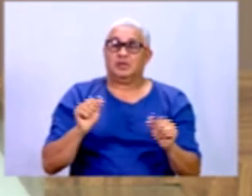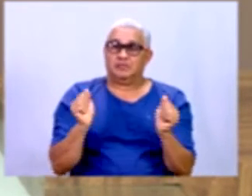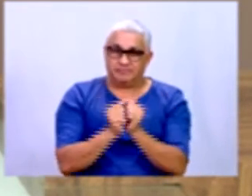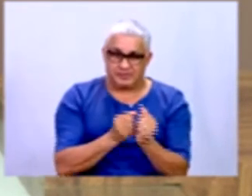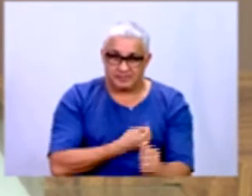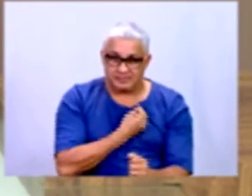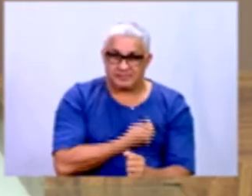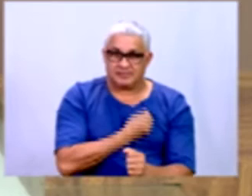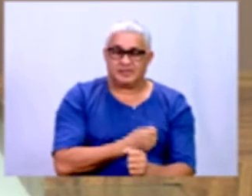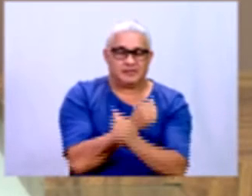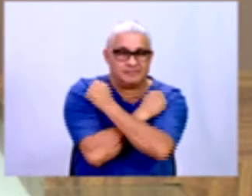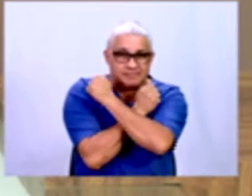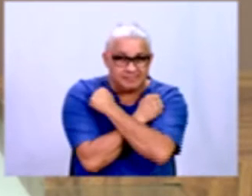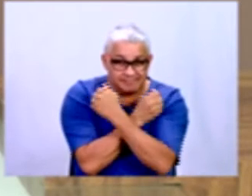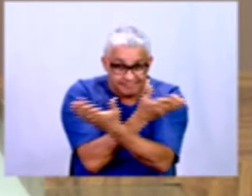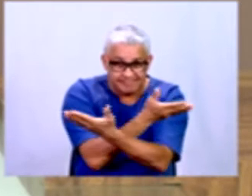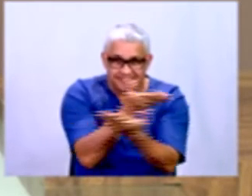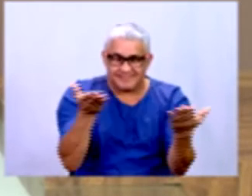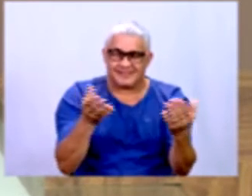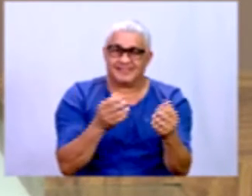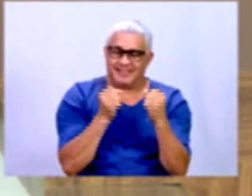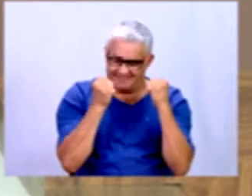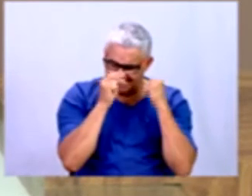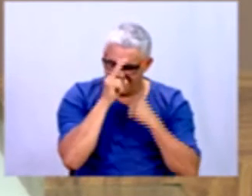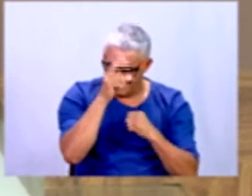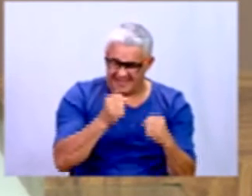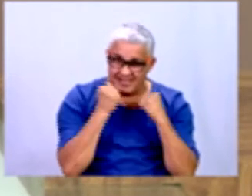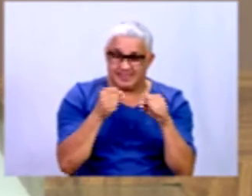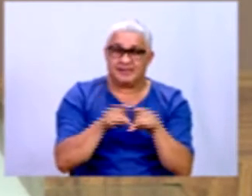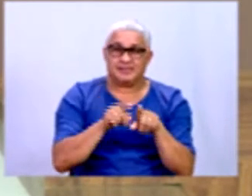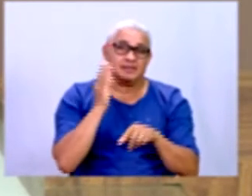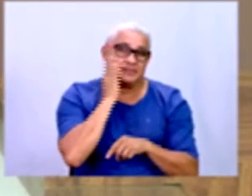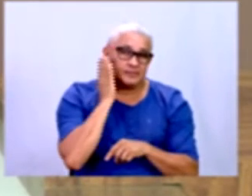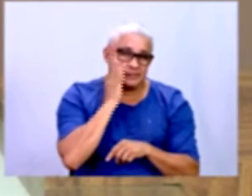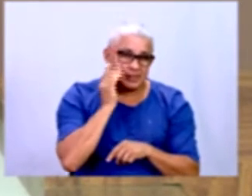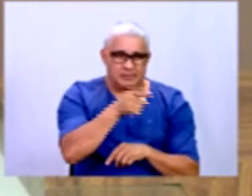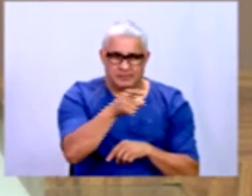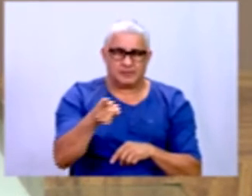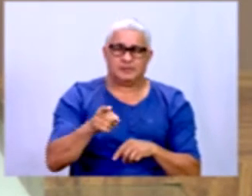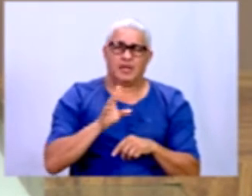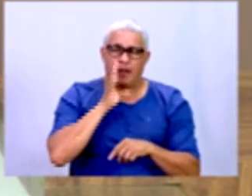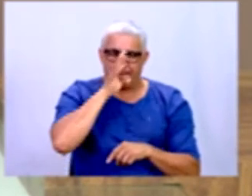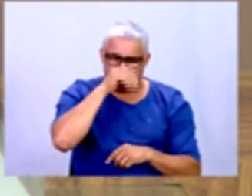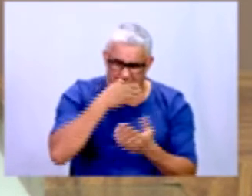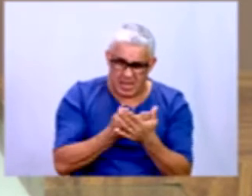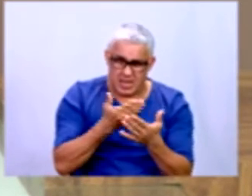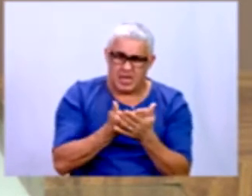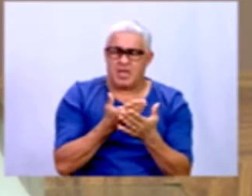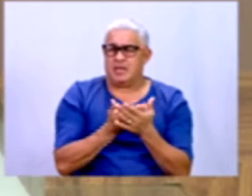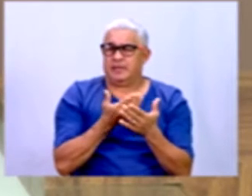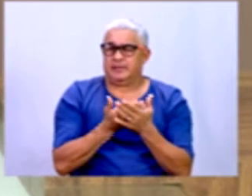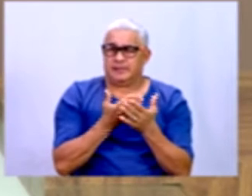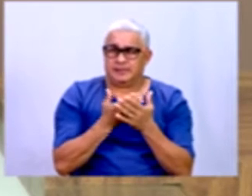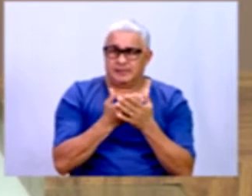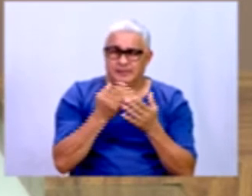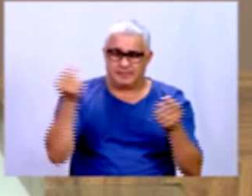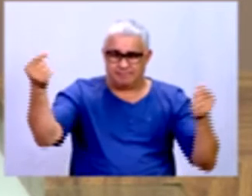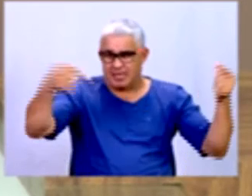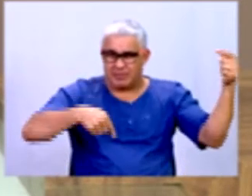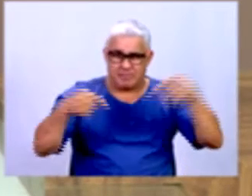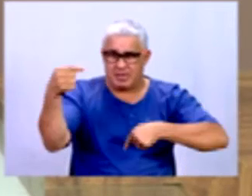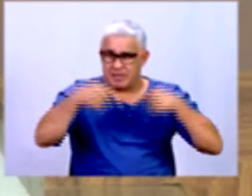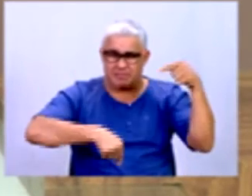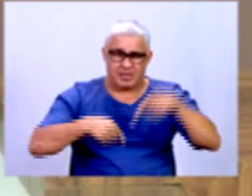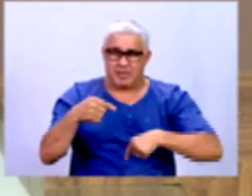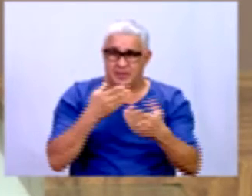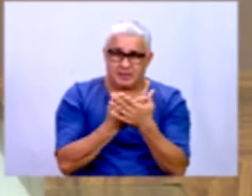alguns, né? Mas, assim, um abraço muito forte para vocês. Sabemos da dedicação que vocês têm, do esforço que vocês fazem para vir para cá, para assistir essas